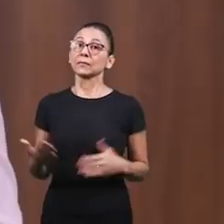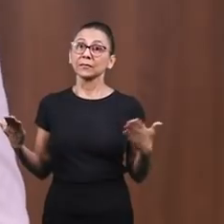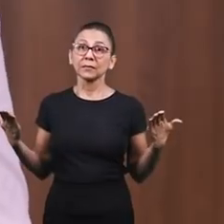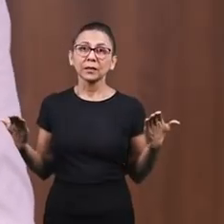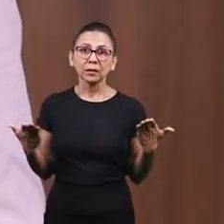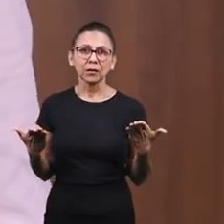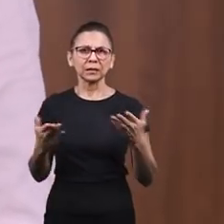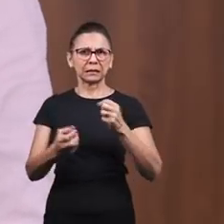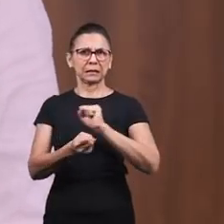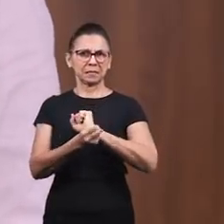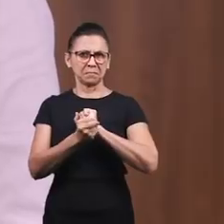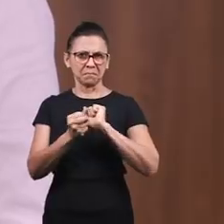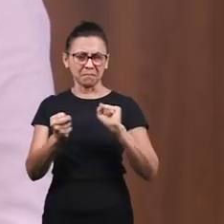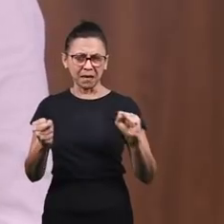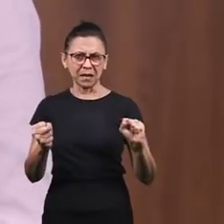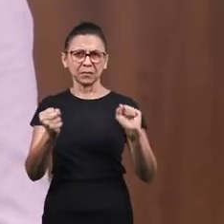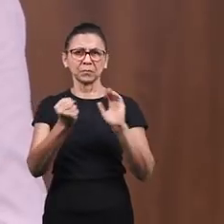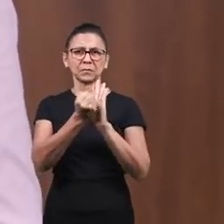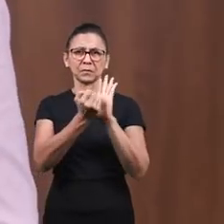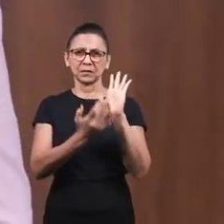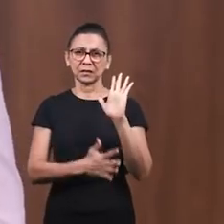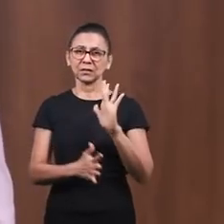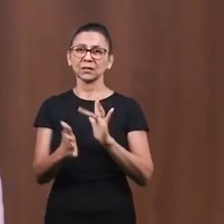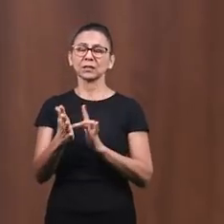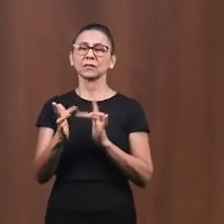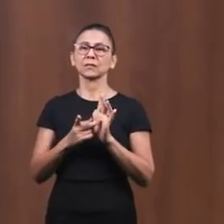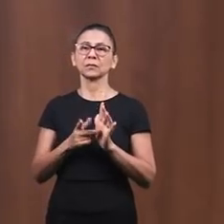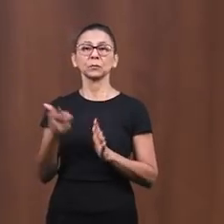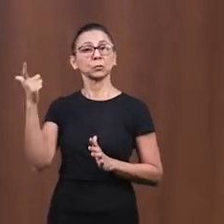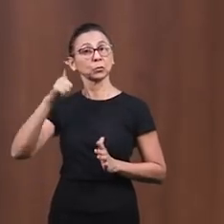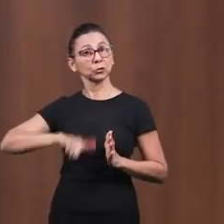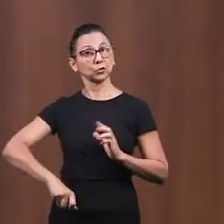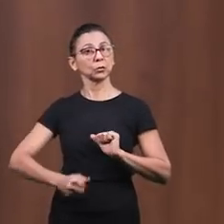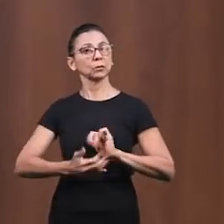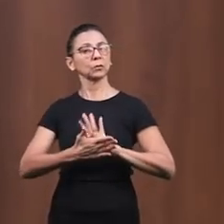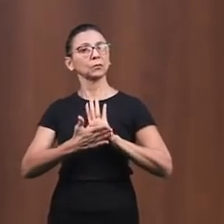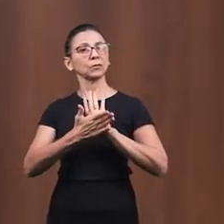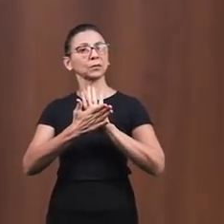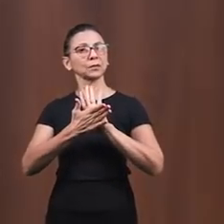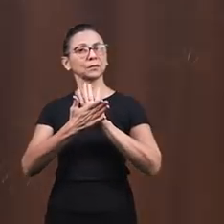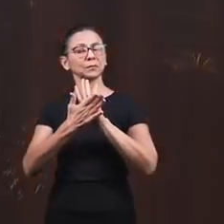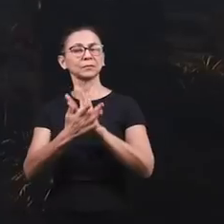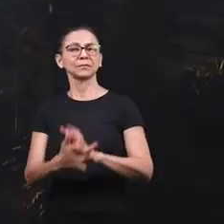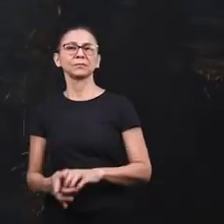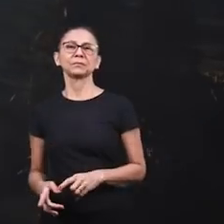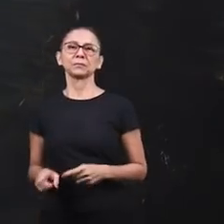Agora já libertos pelo poder do sangue de Jesus Vamos cantar mais um louvor Vamos